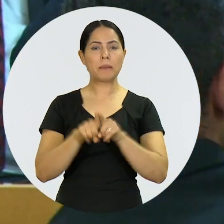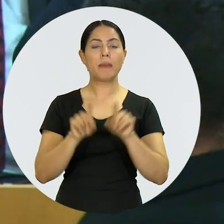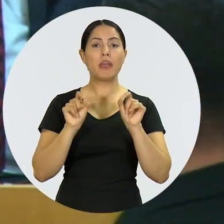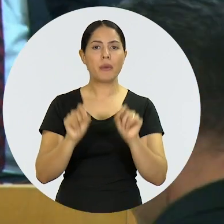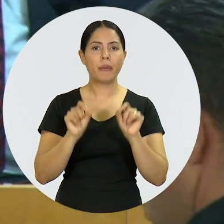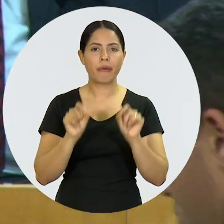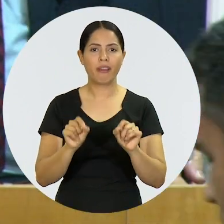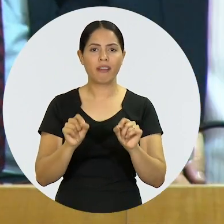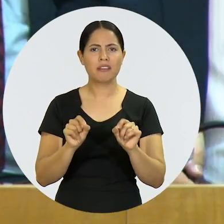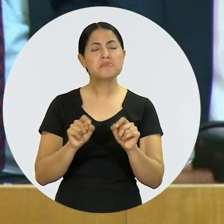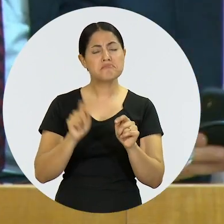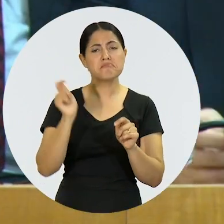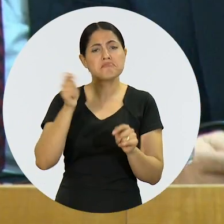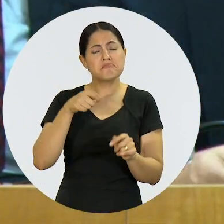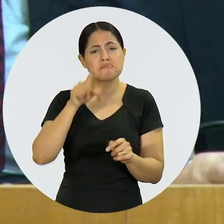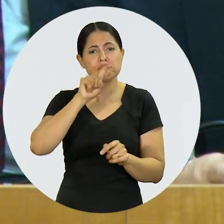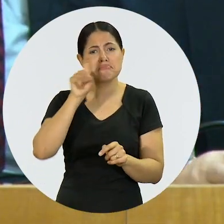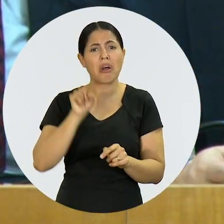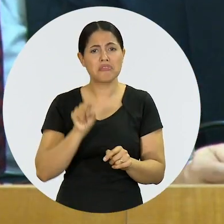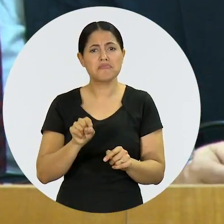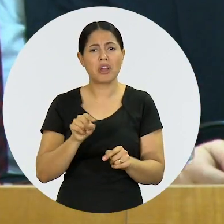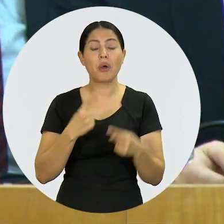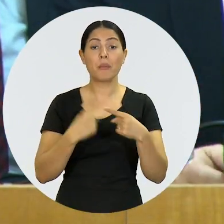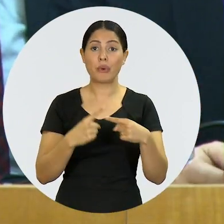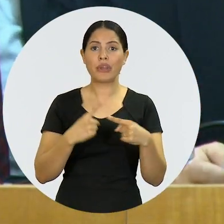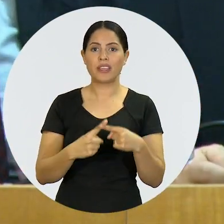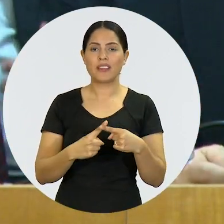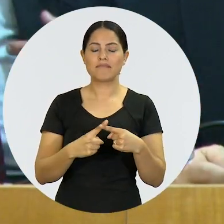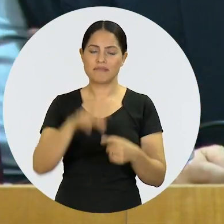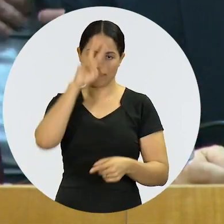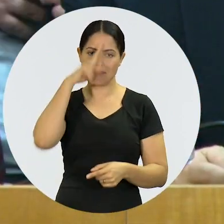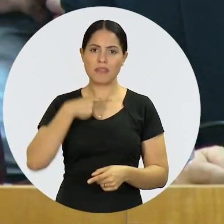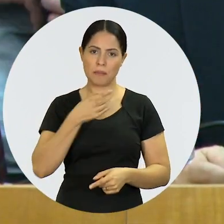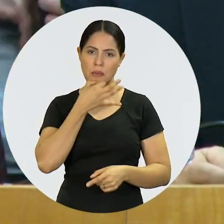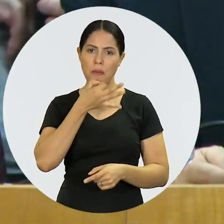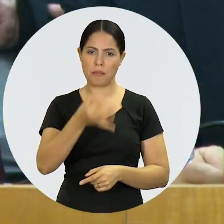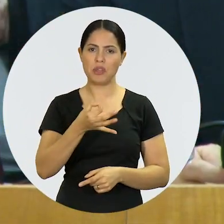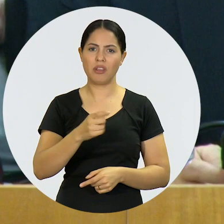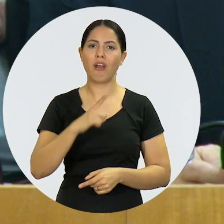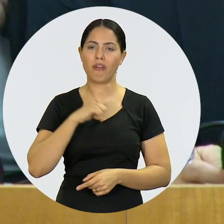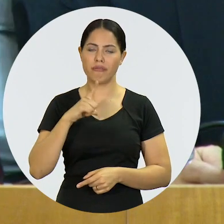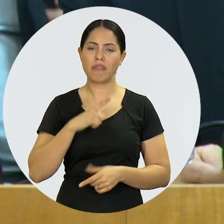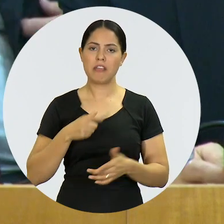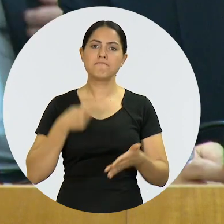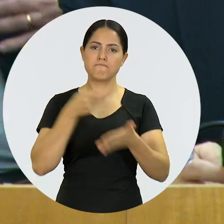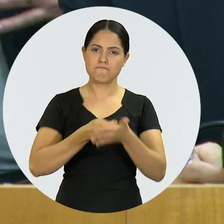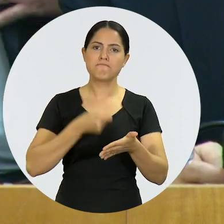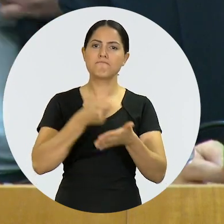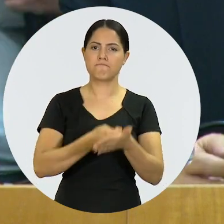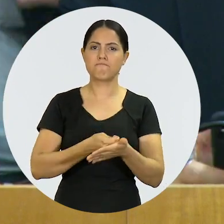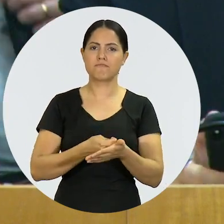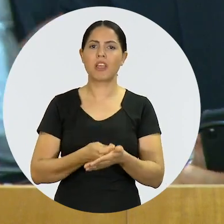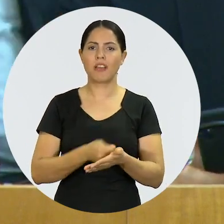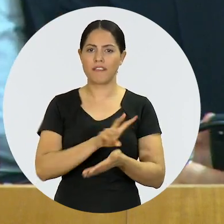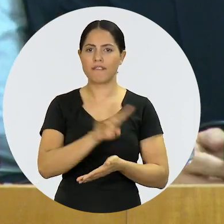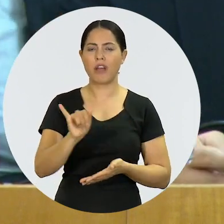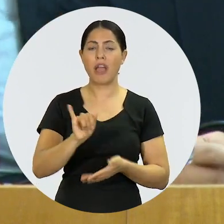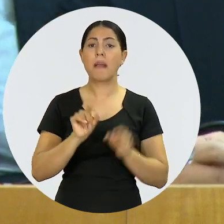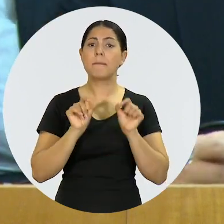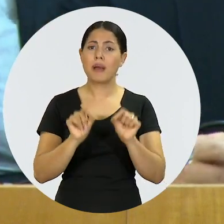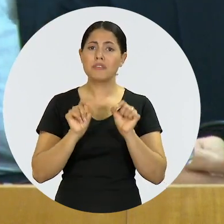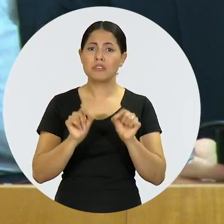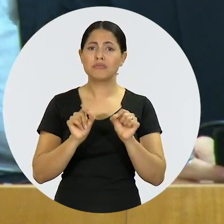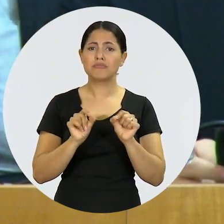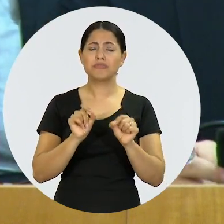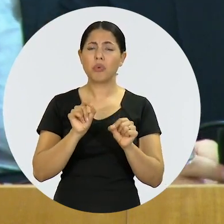pode ser, eu digo pode ser, condicionando, porque entendo que há uma nova batalha a ser travada.